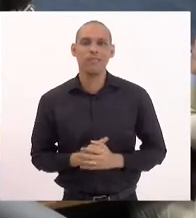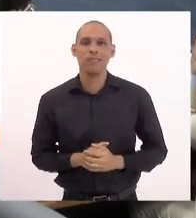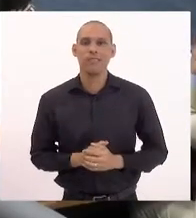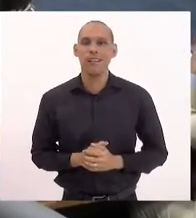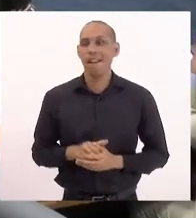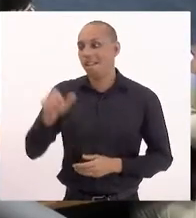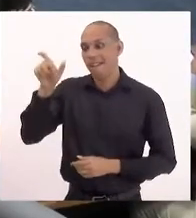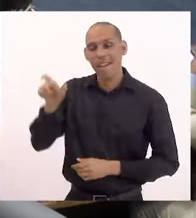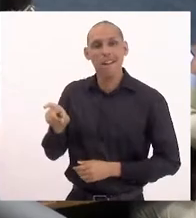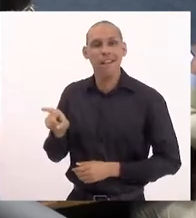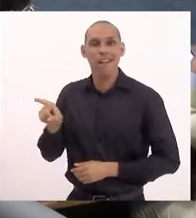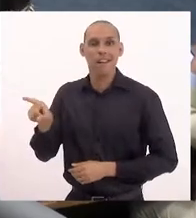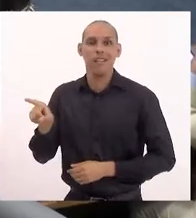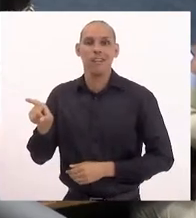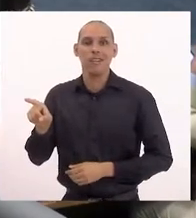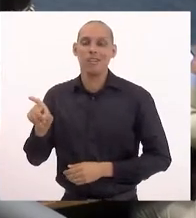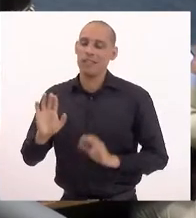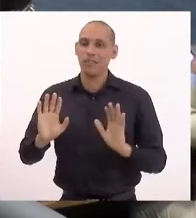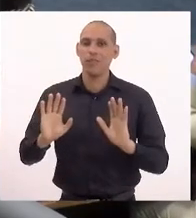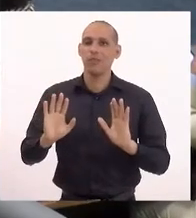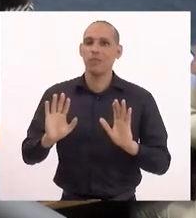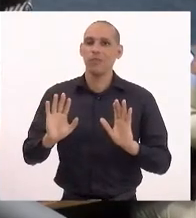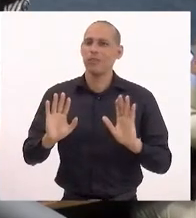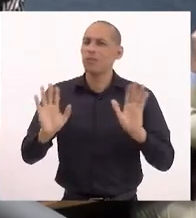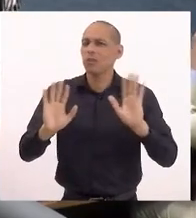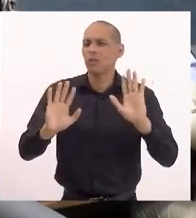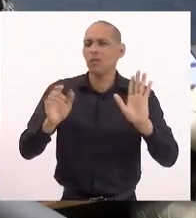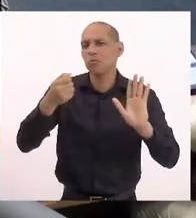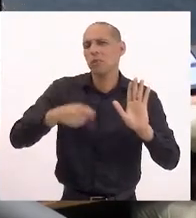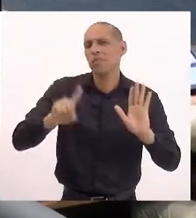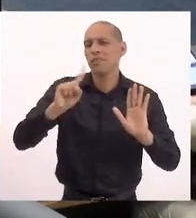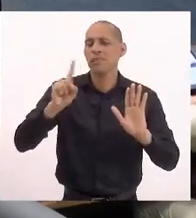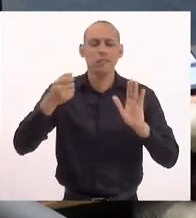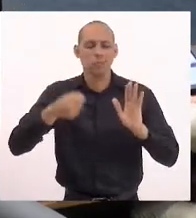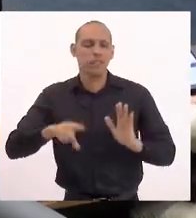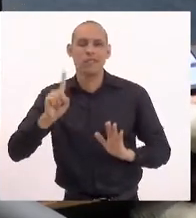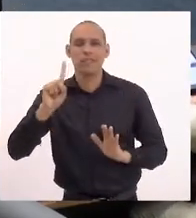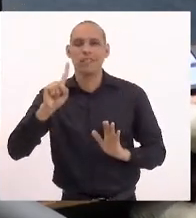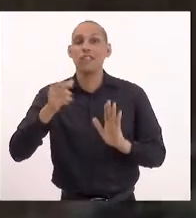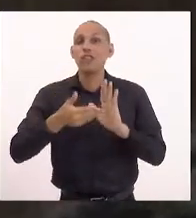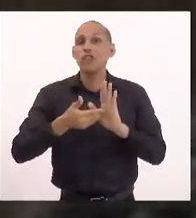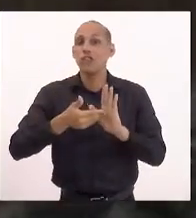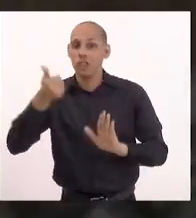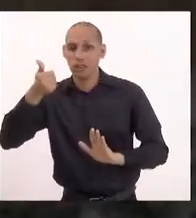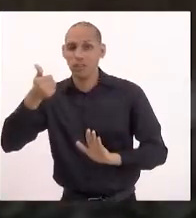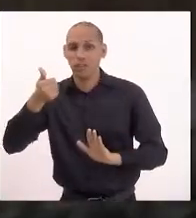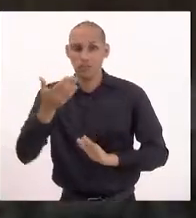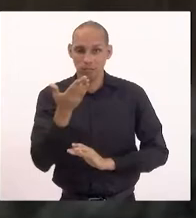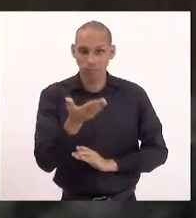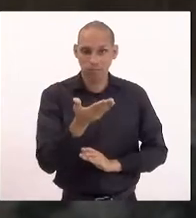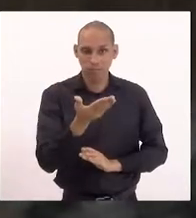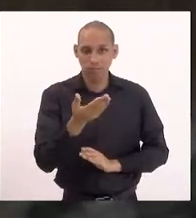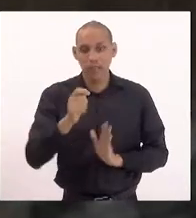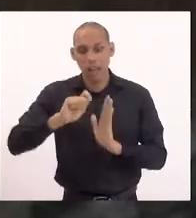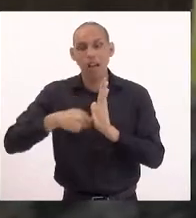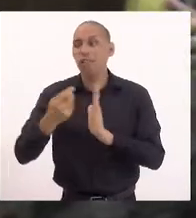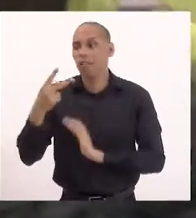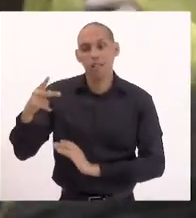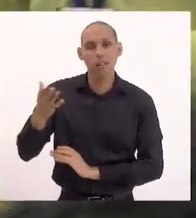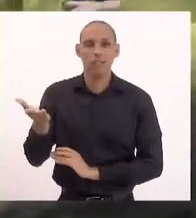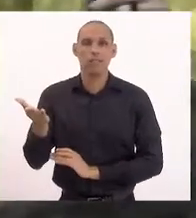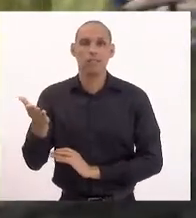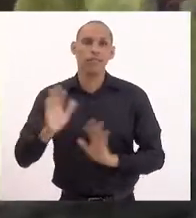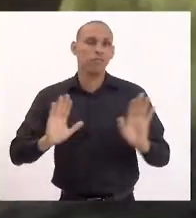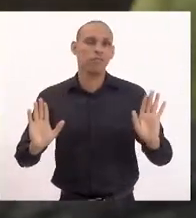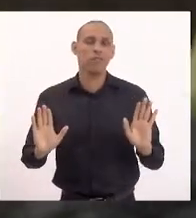Ela, ela... Não, não precisa. Não precisa. Retira esse e assina o dela. E ela